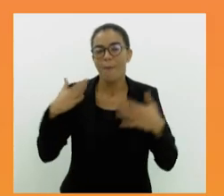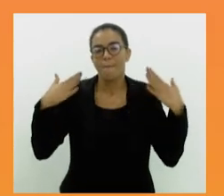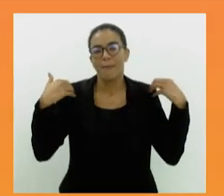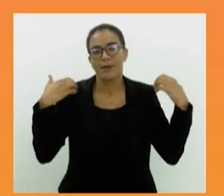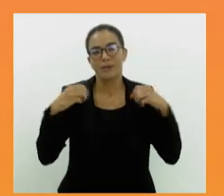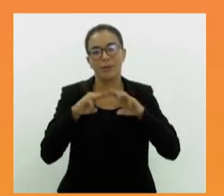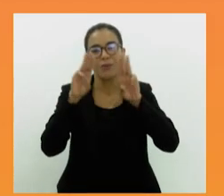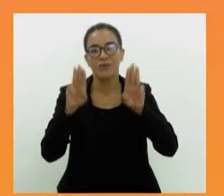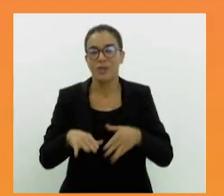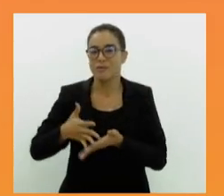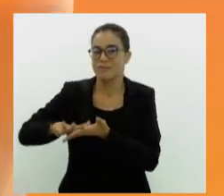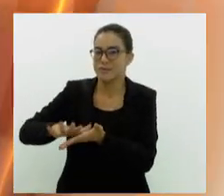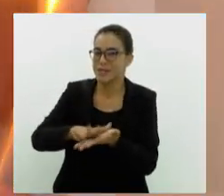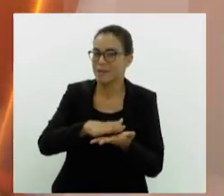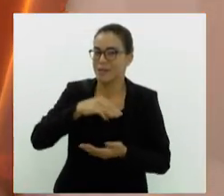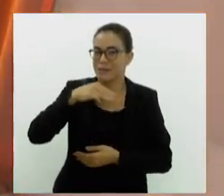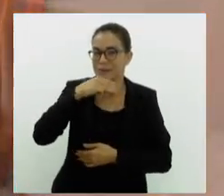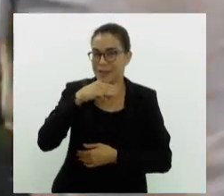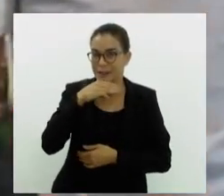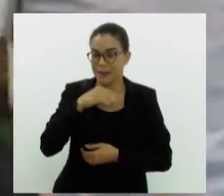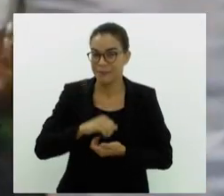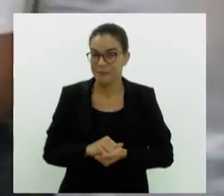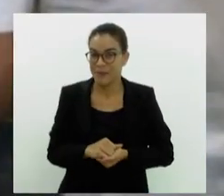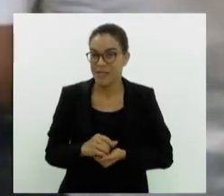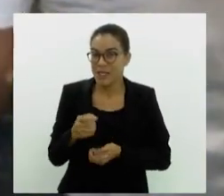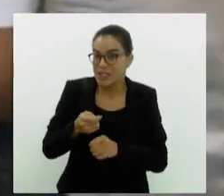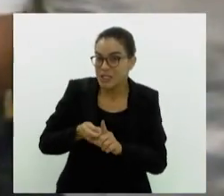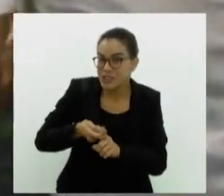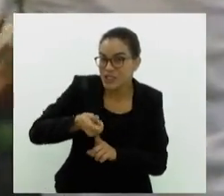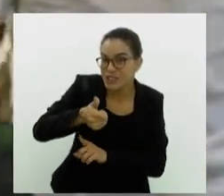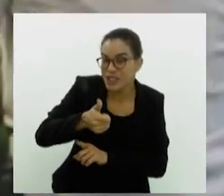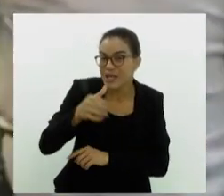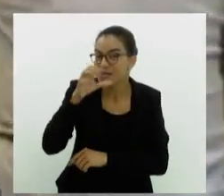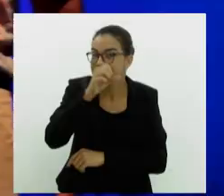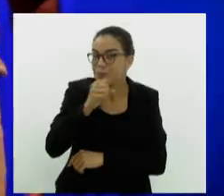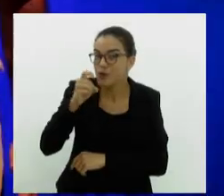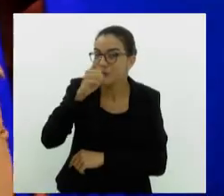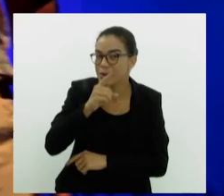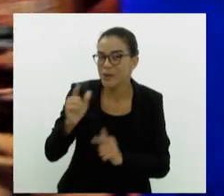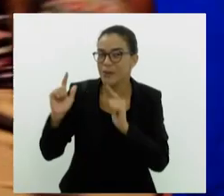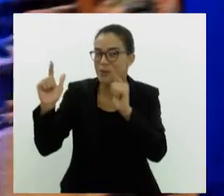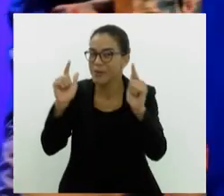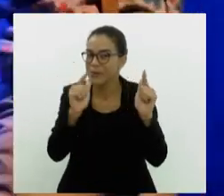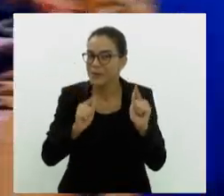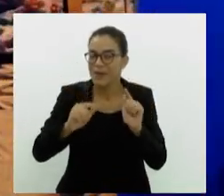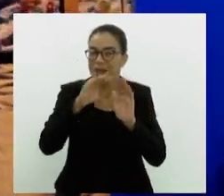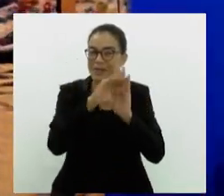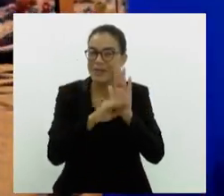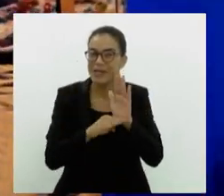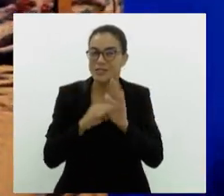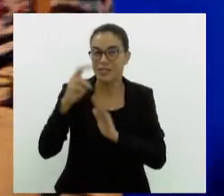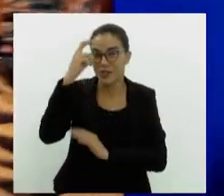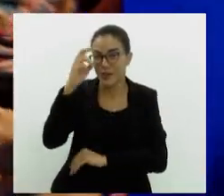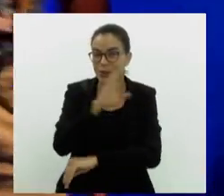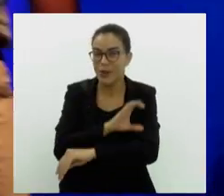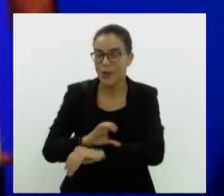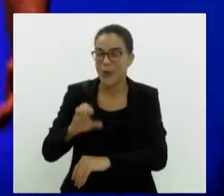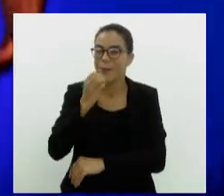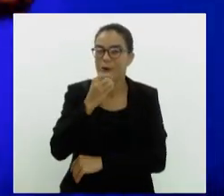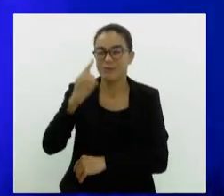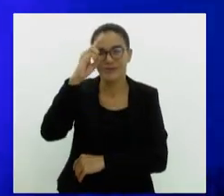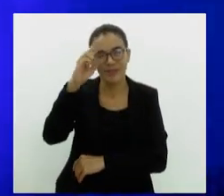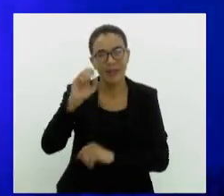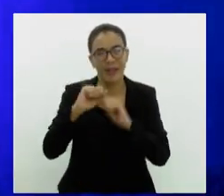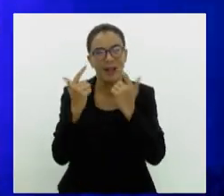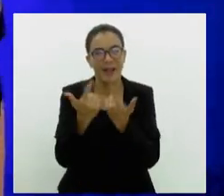Museu do Samba na Mangueira. E dicas para o seu final de semana na nossa agenda cultural. O Bom Dia Alerj está